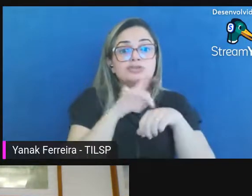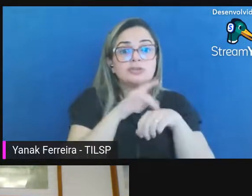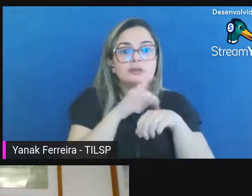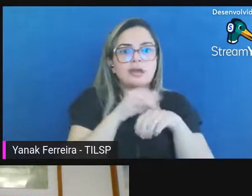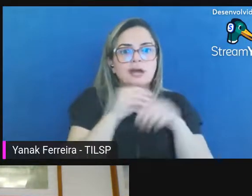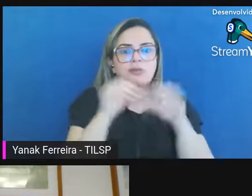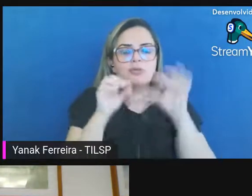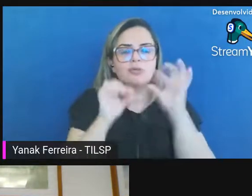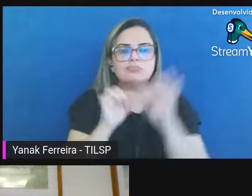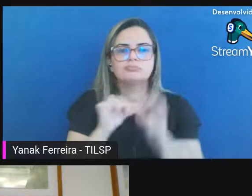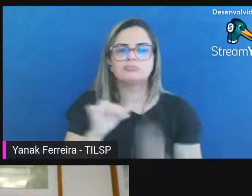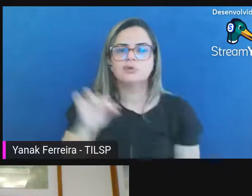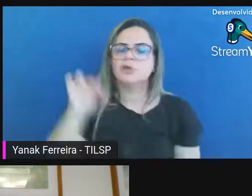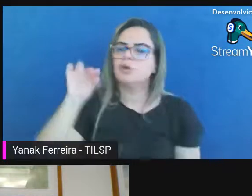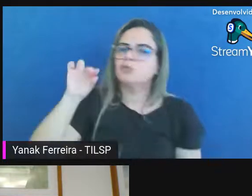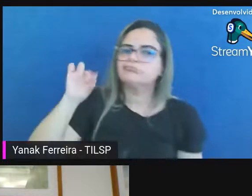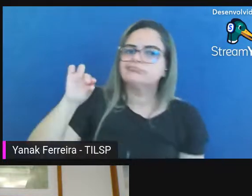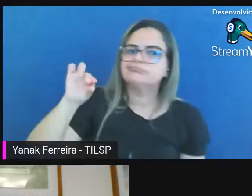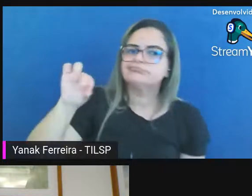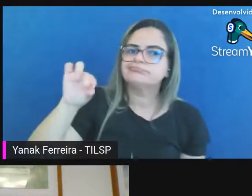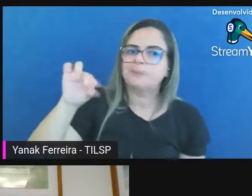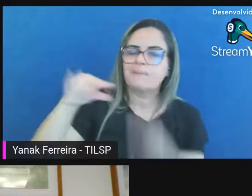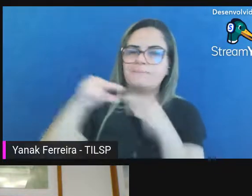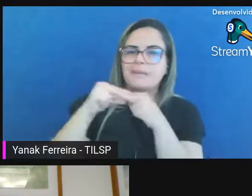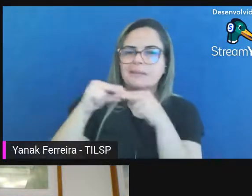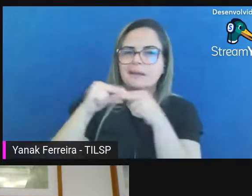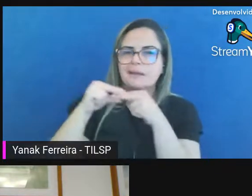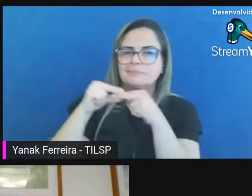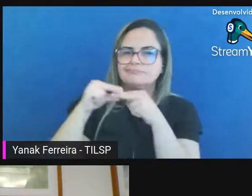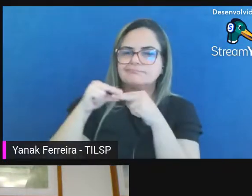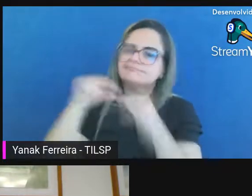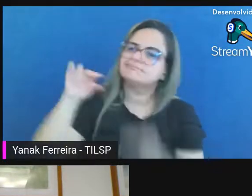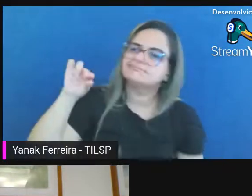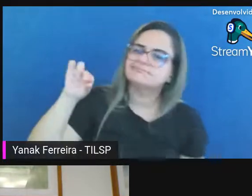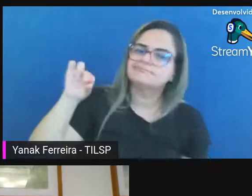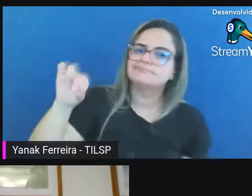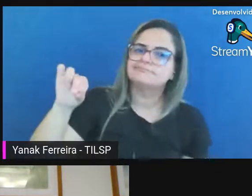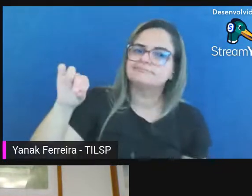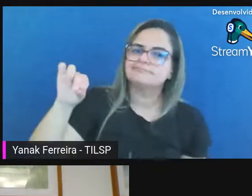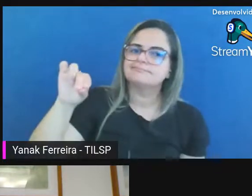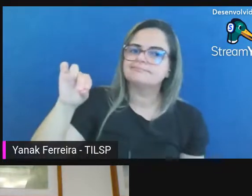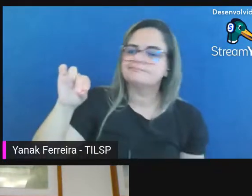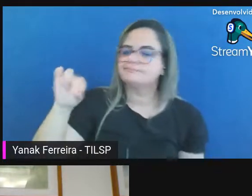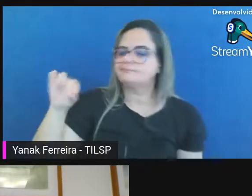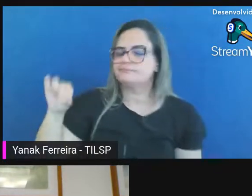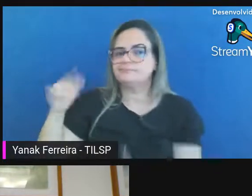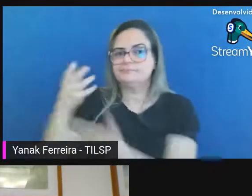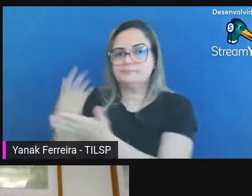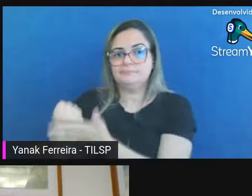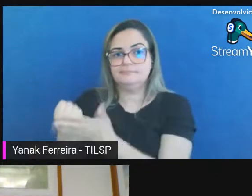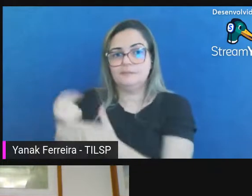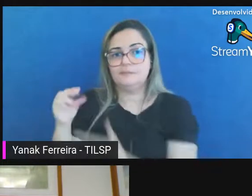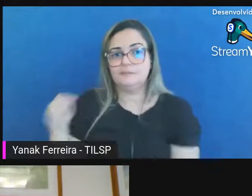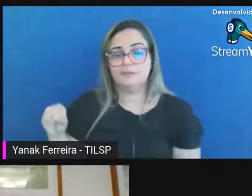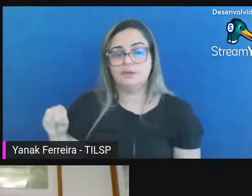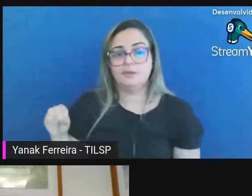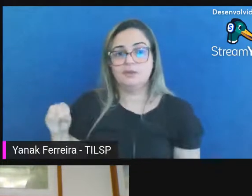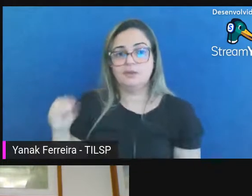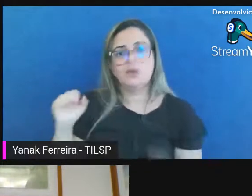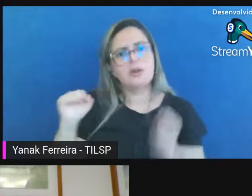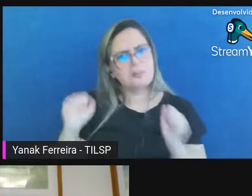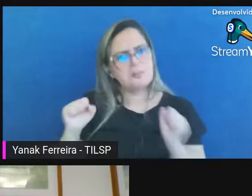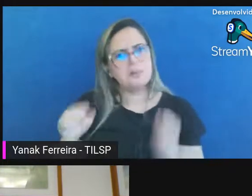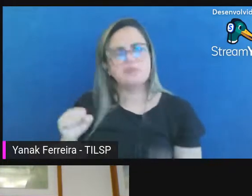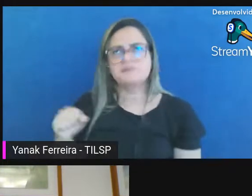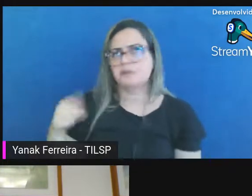desse ambiente auscultador desta preservação digital sistêmica pode ser um PDF e